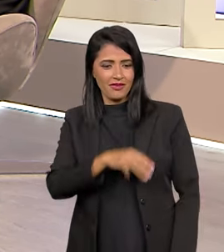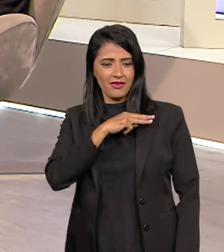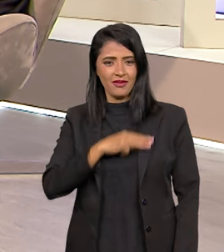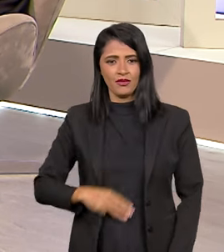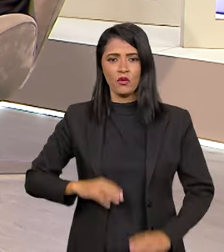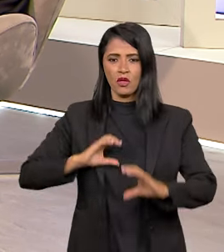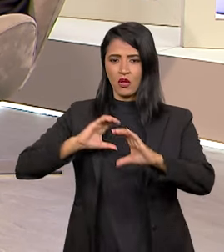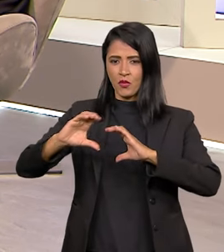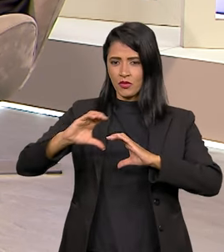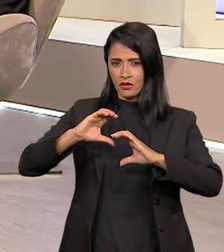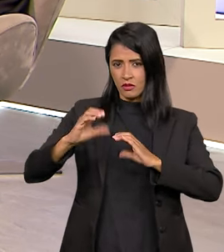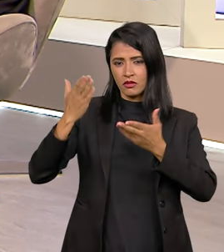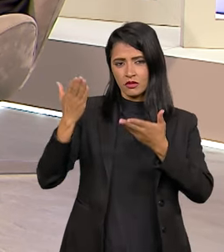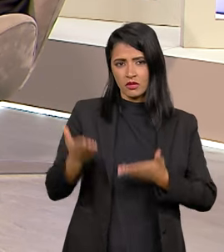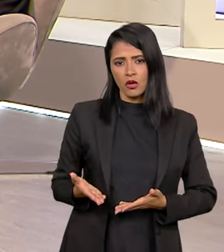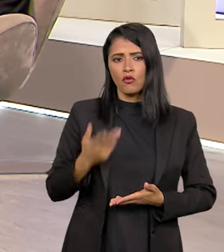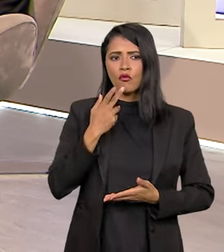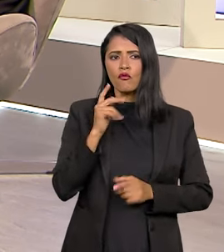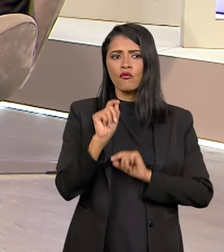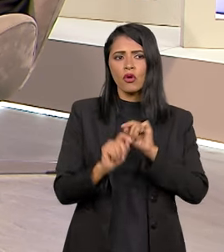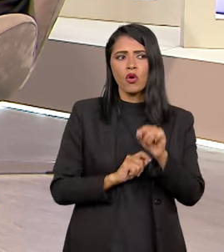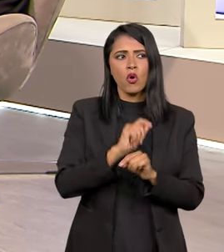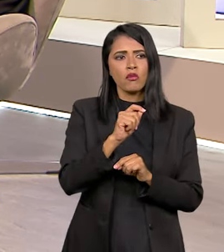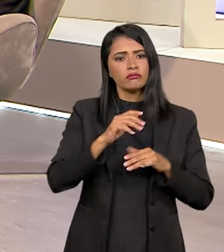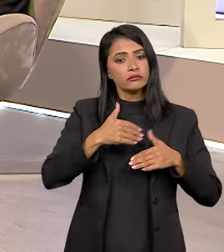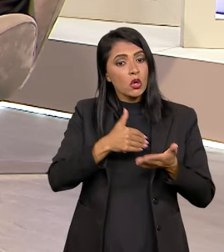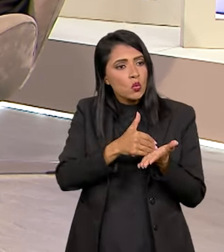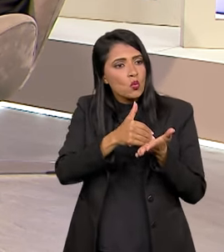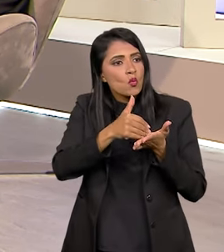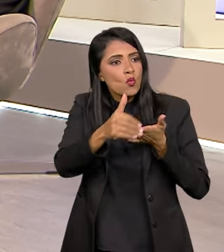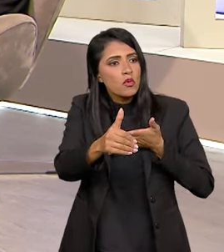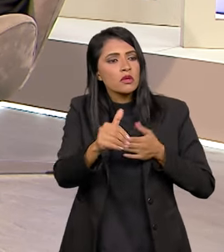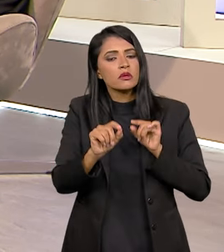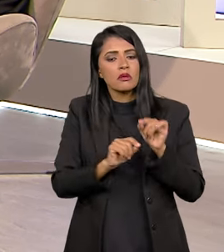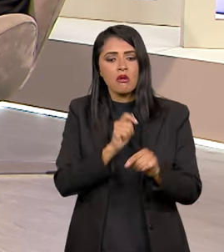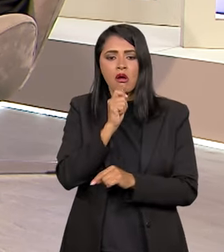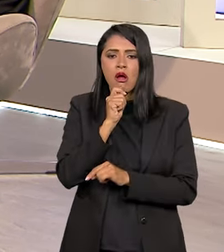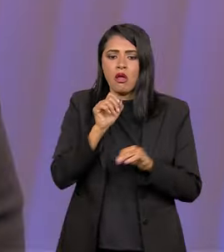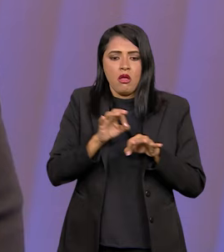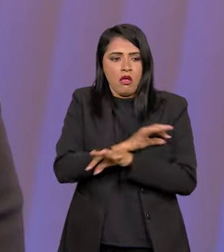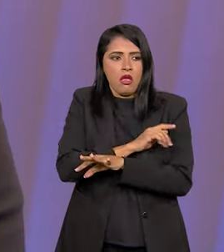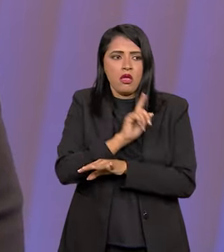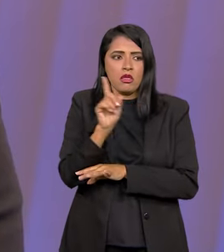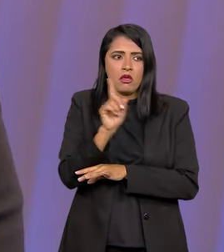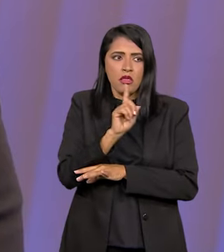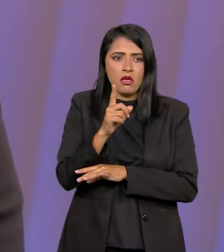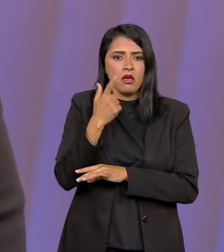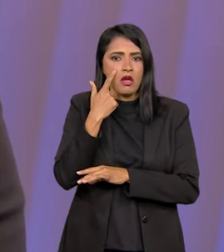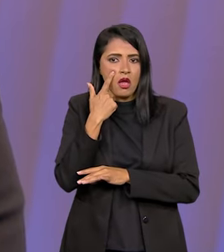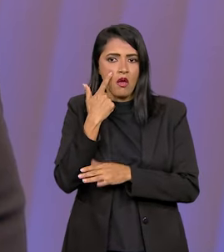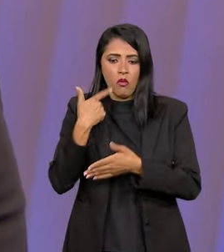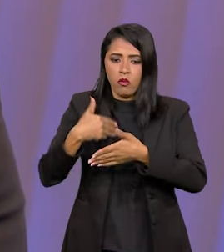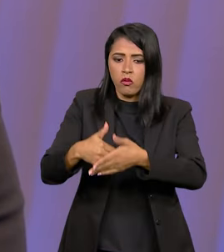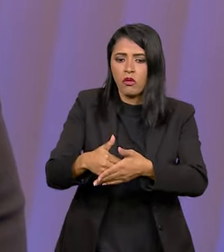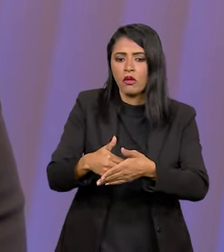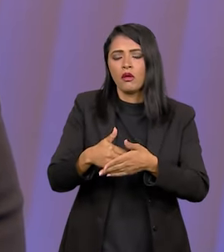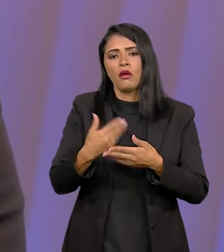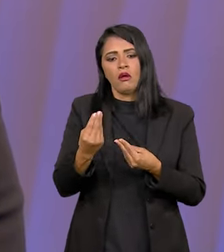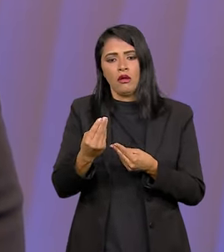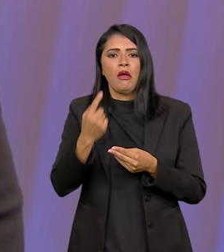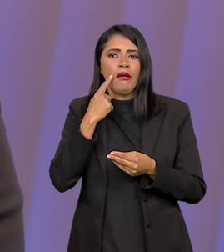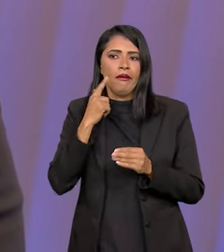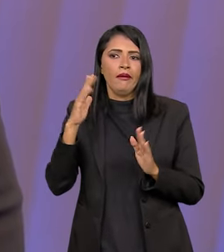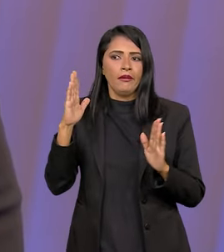das comunicações de lançamento diz que esse processo está iniciando, né, ainda não é uma realidade para